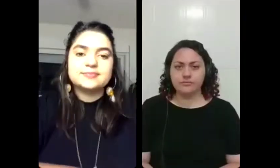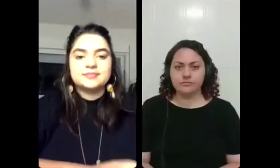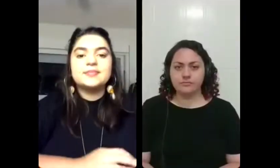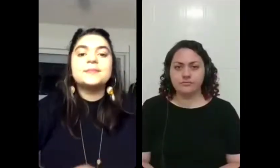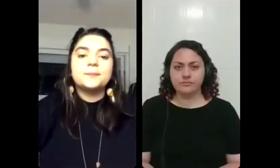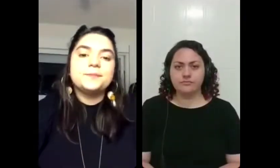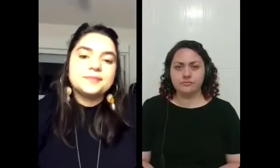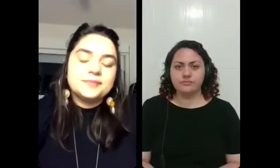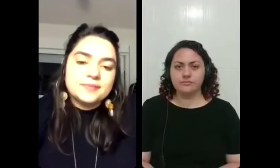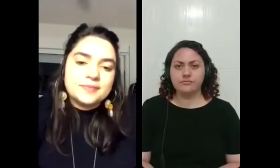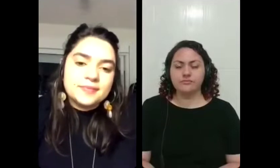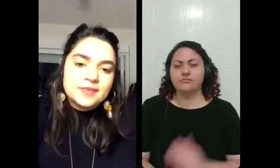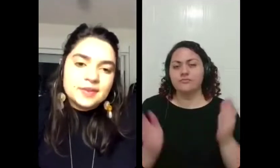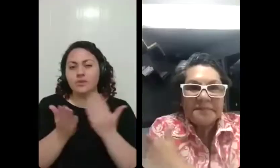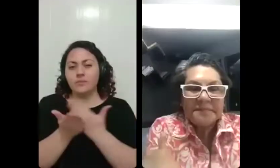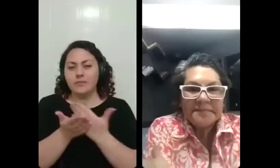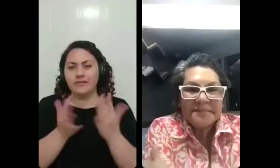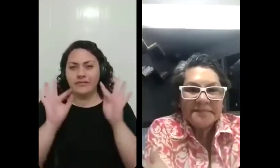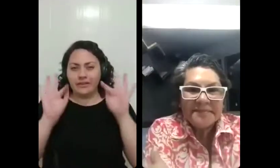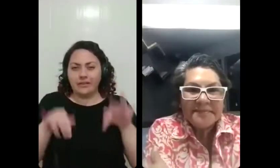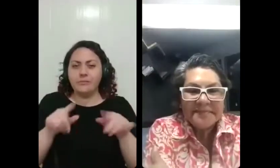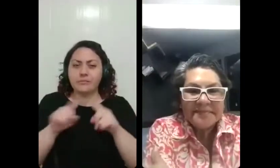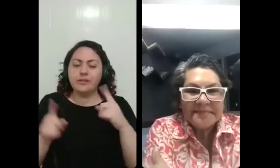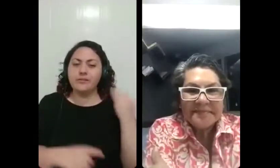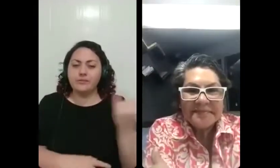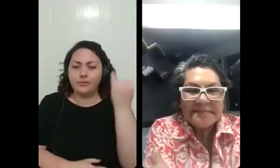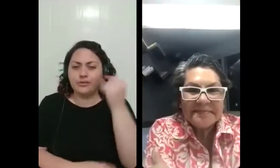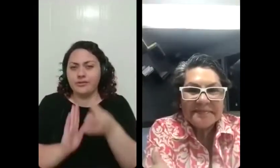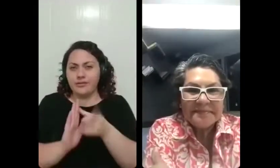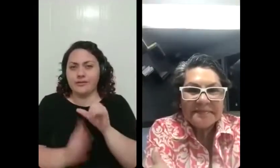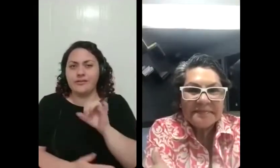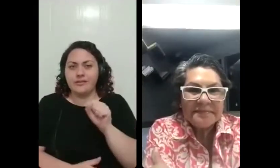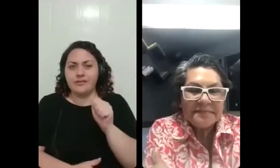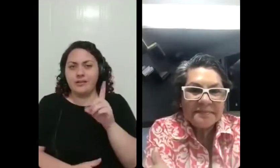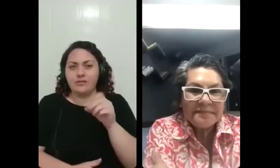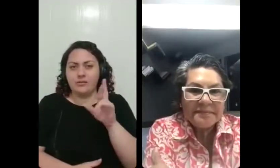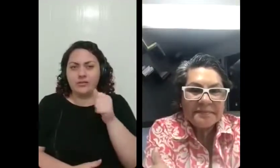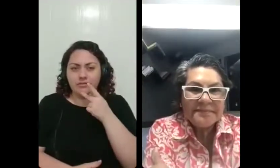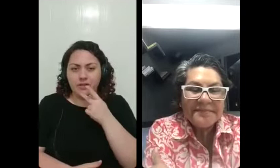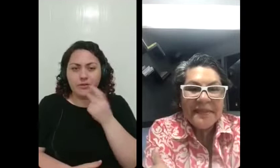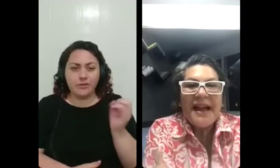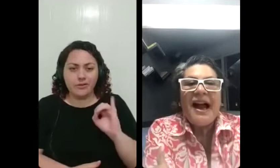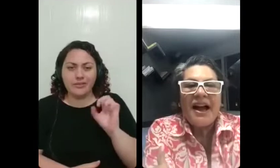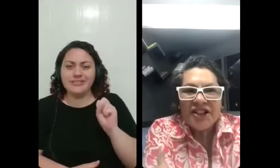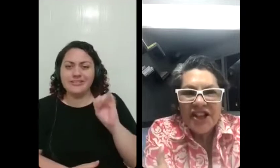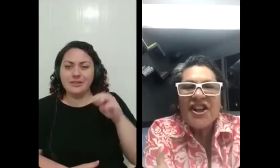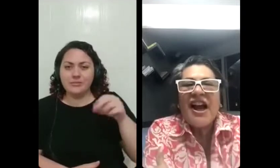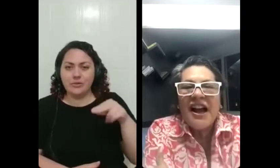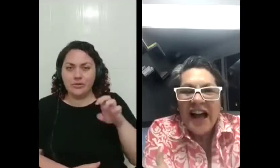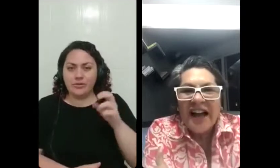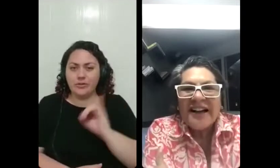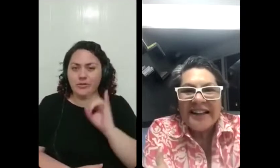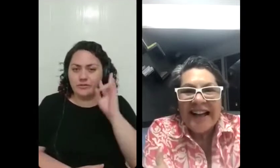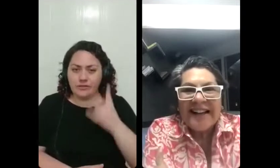a encerrar, né? Mas super importante o que tu tava colocando. Oi, Simone. Oi, Vanessa. Acho que agora a gente tenta começar